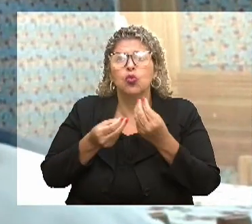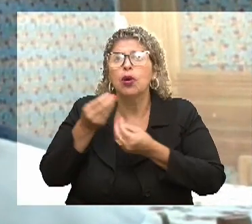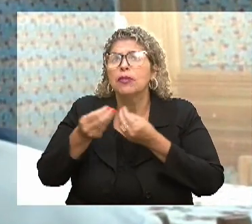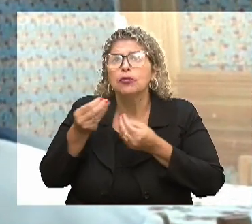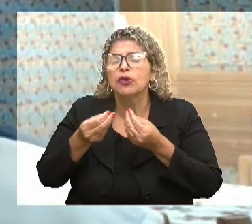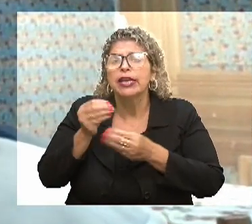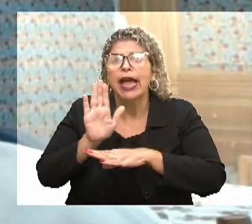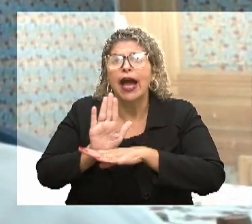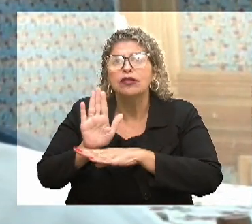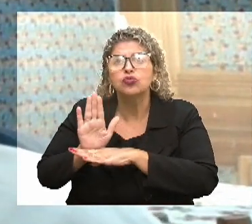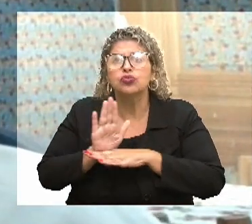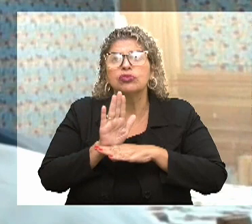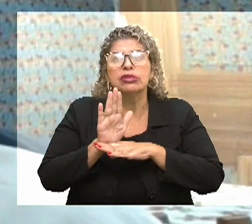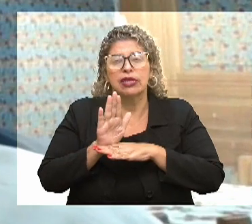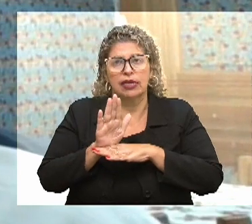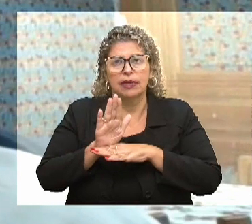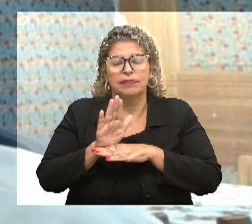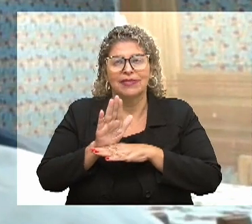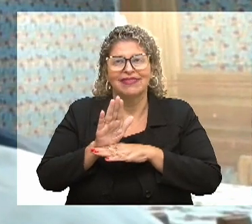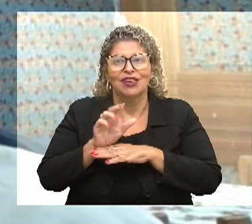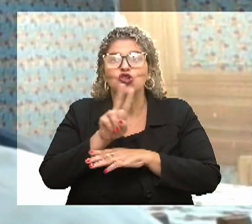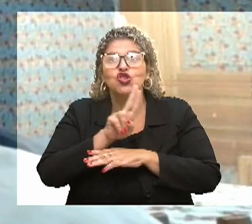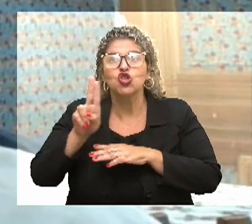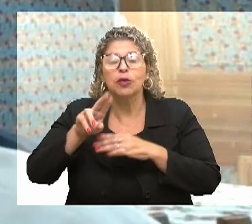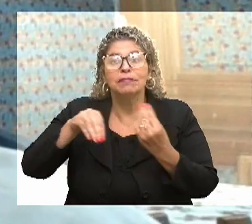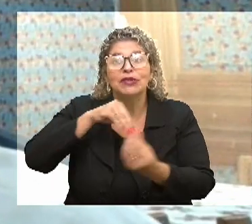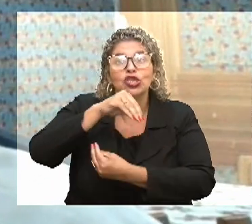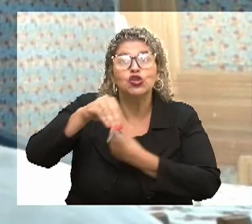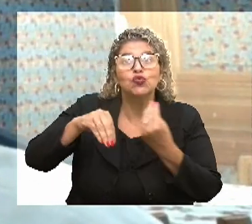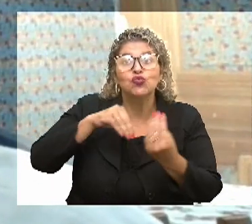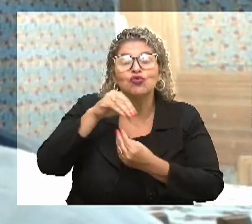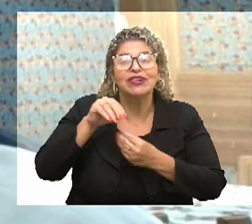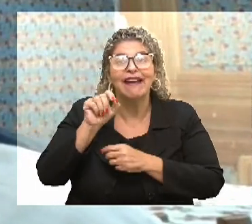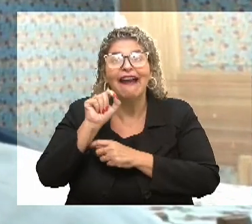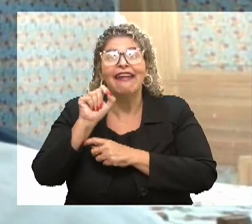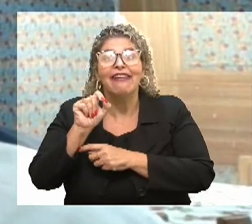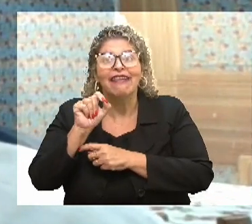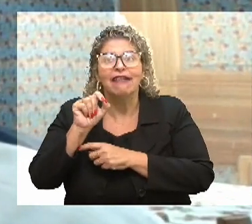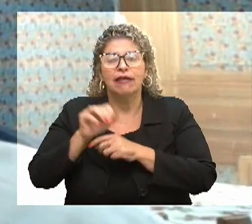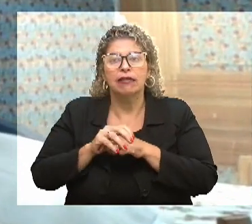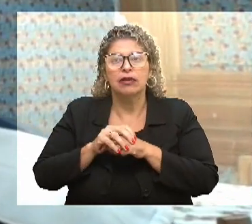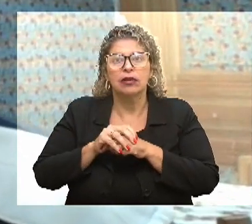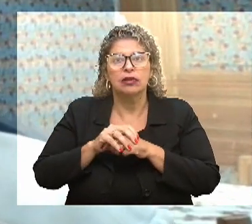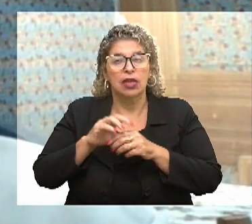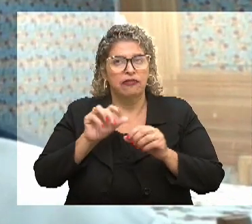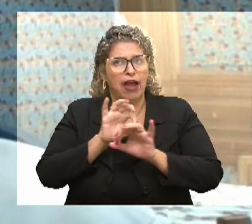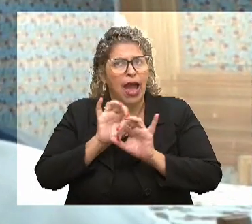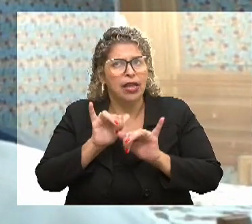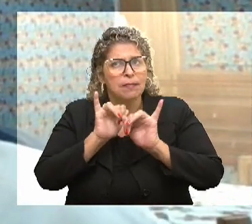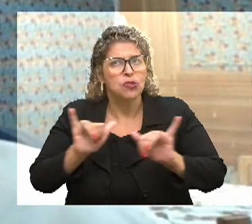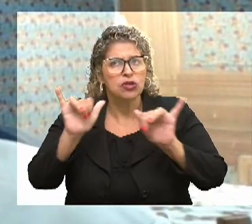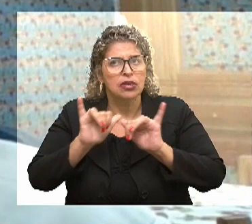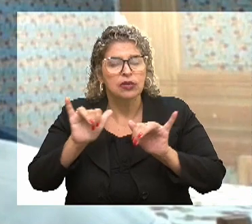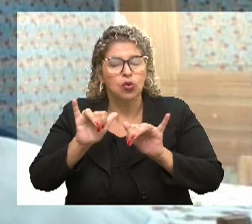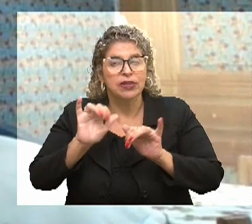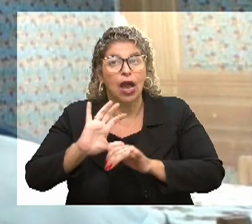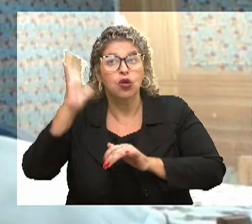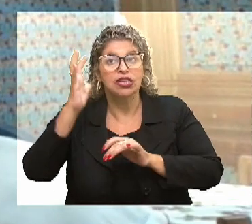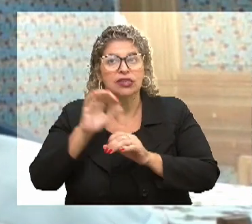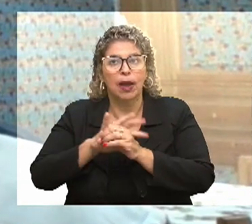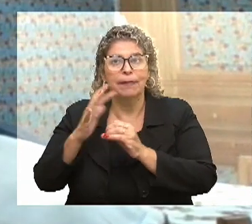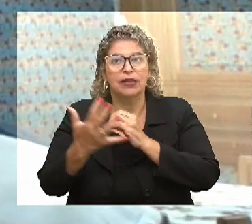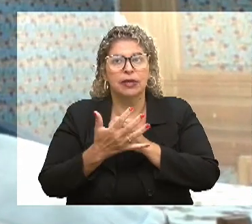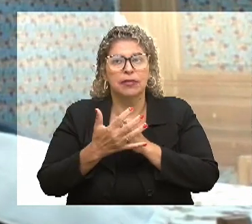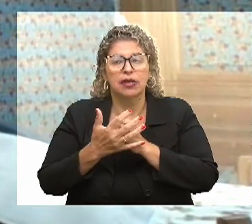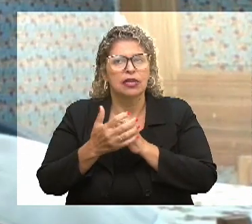ajudar? Porque a Misturaí tem muitos projetos, mas na época quando apareceu a pandemia, há dois anos atrás, a gente